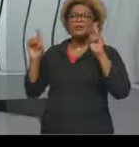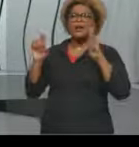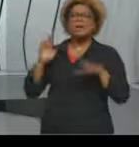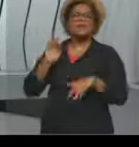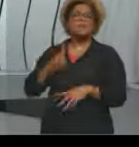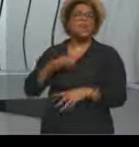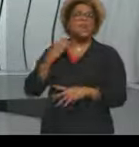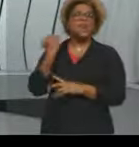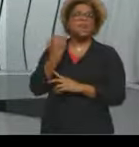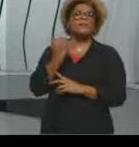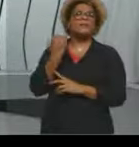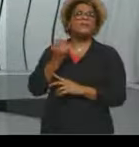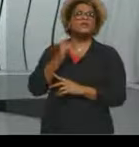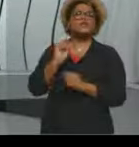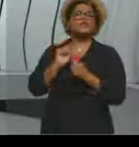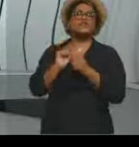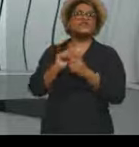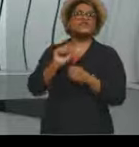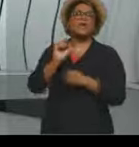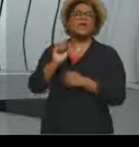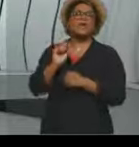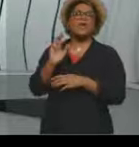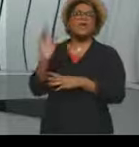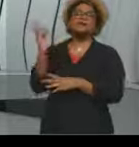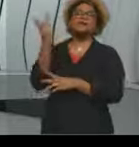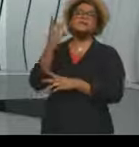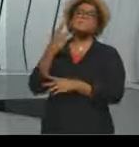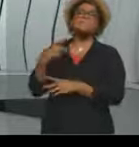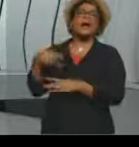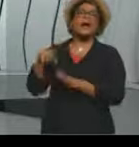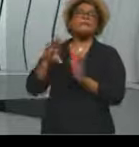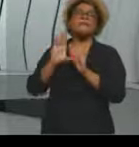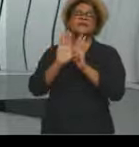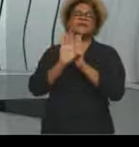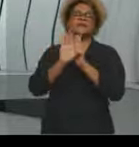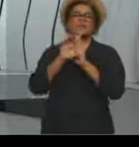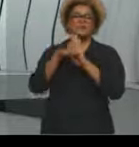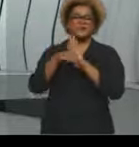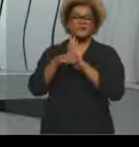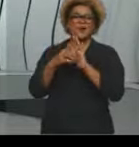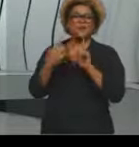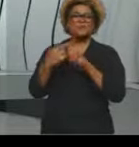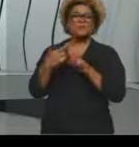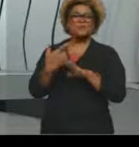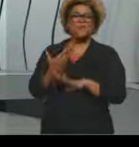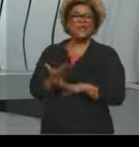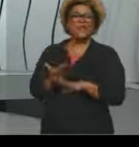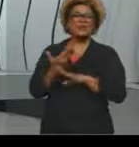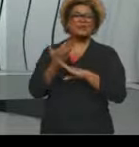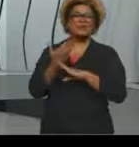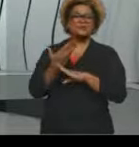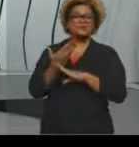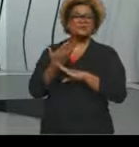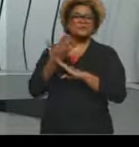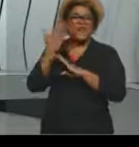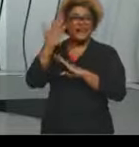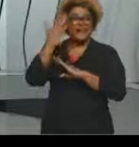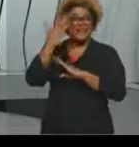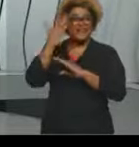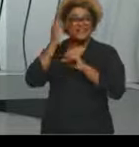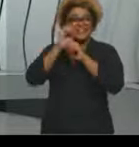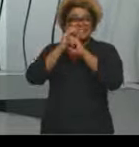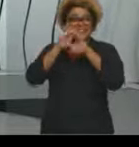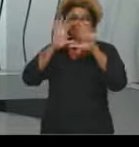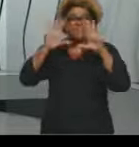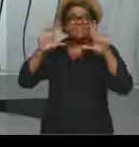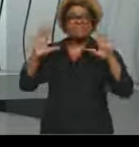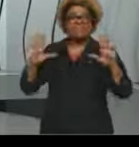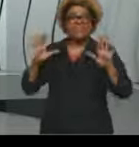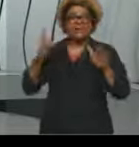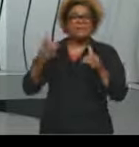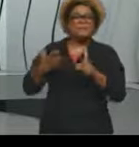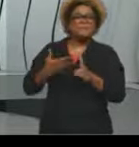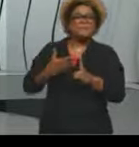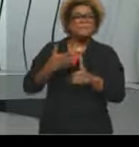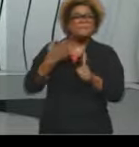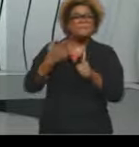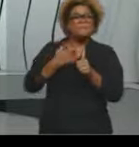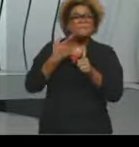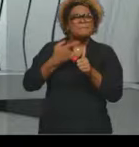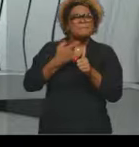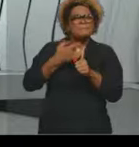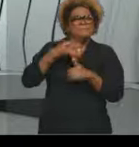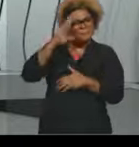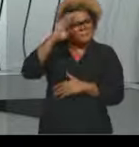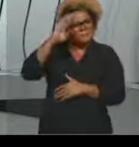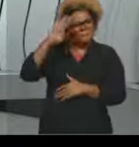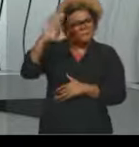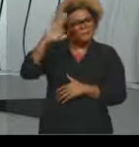aí um mapa conceitual, eu gosto muito desses mapas conceituais que eles nos ajudam, né, a levantar as principais ideias. Eu coloco